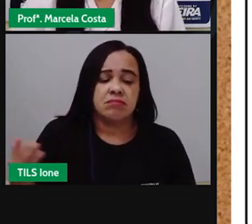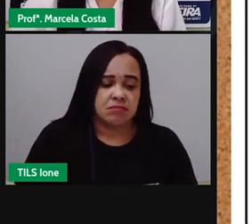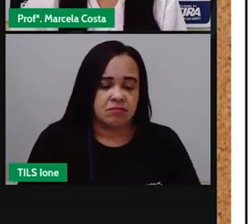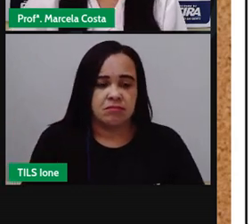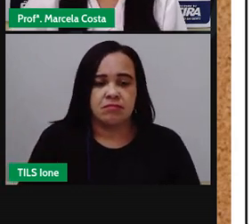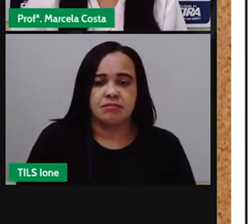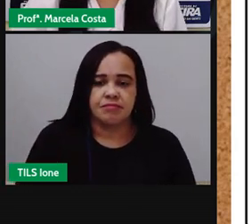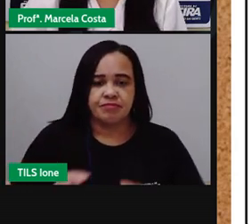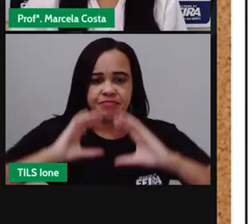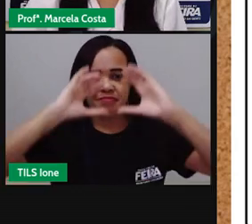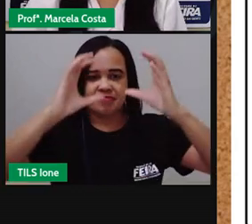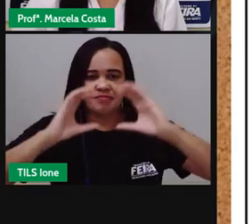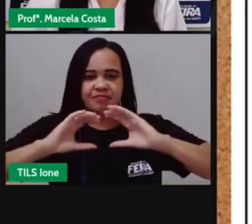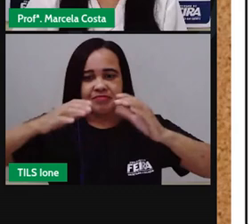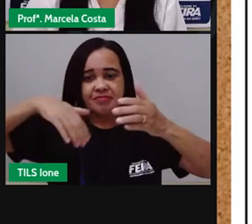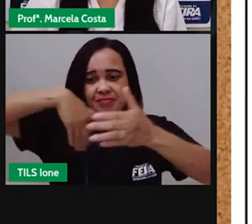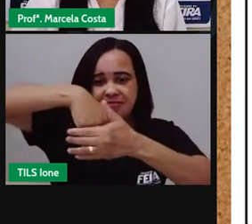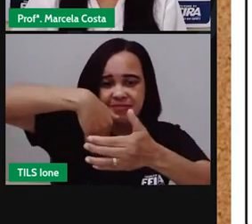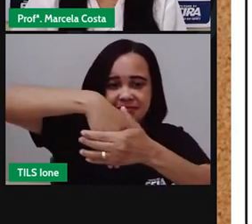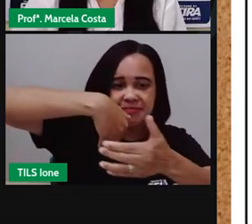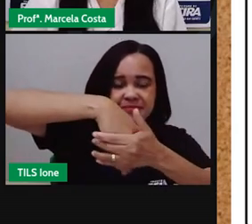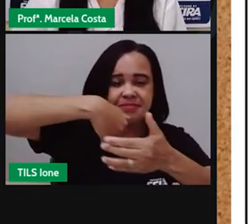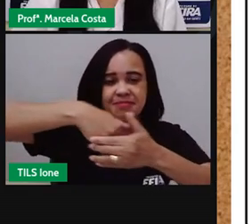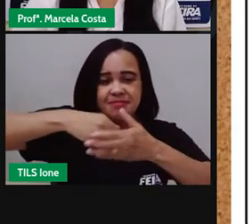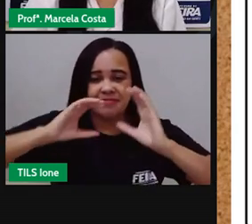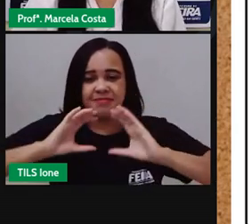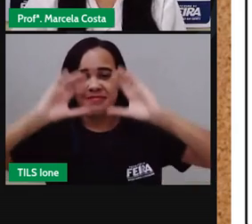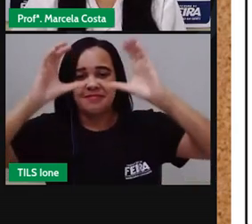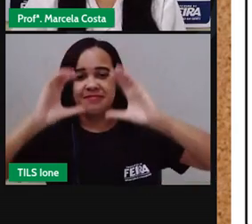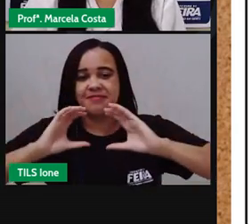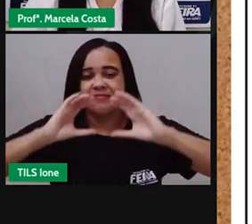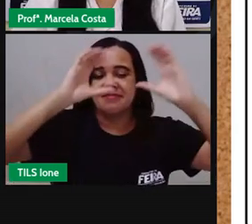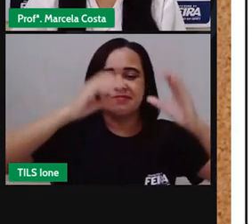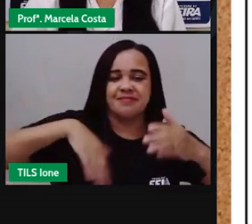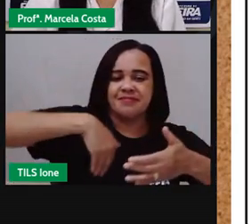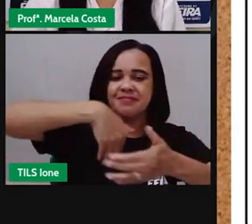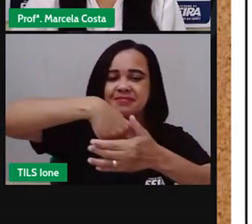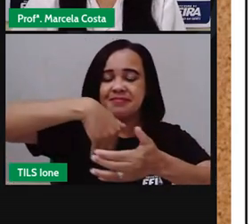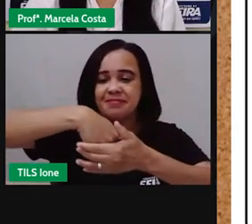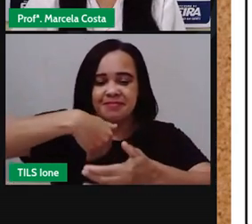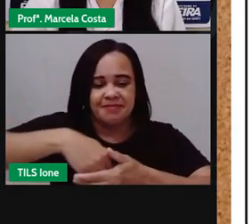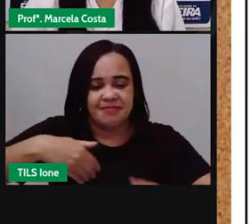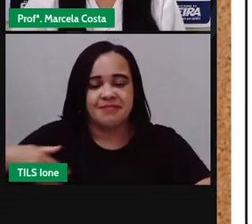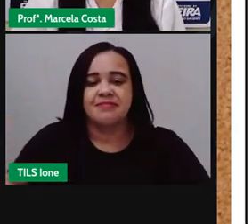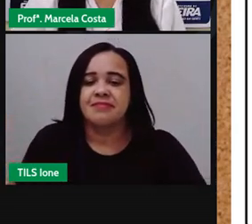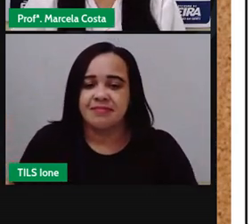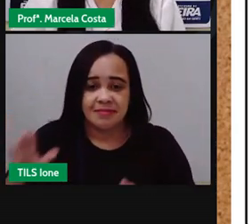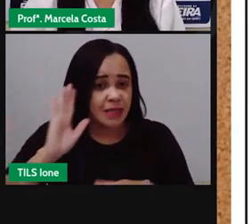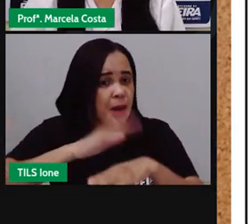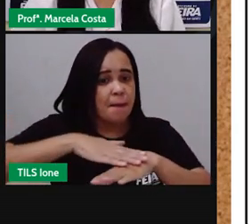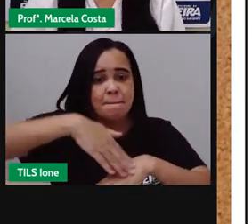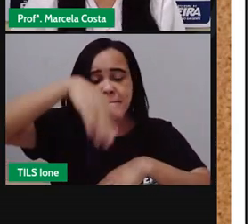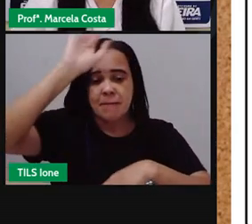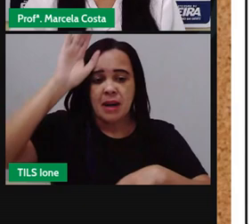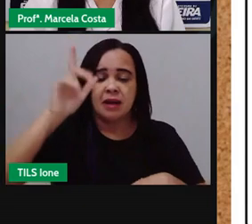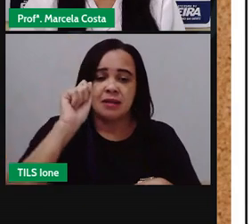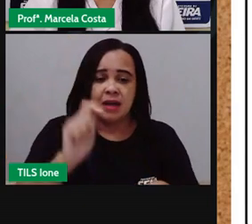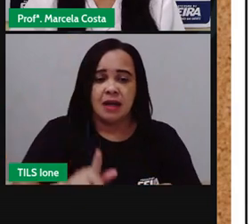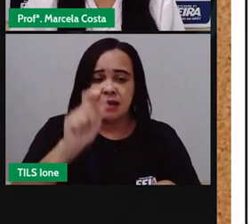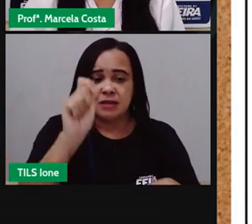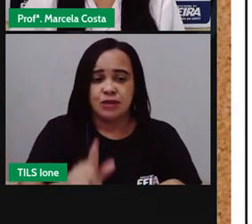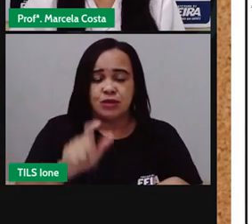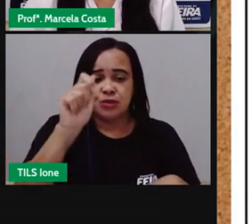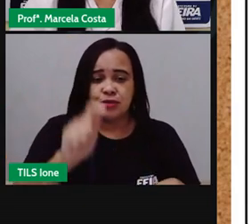jogar bola não isso a barra maior que a gente vem aqui e vê que está representando o número